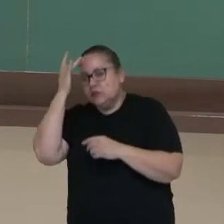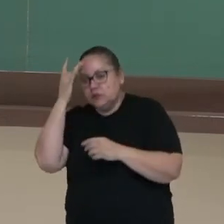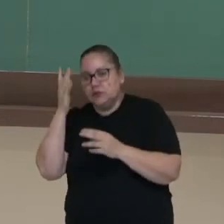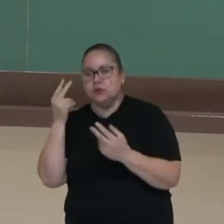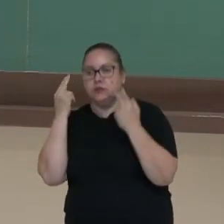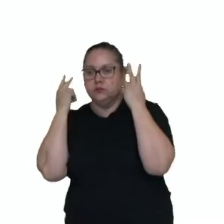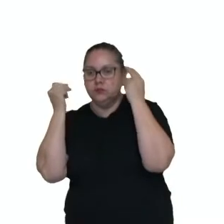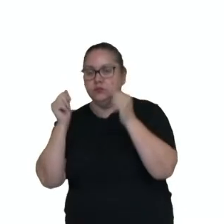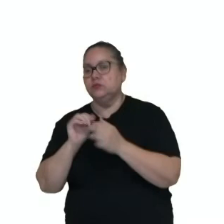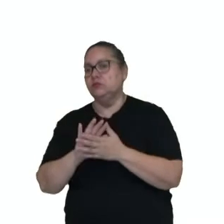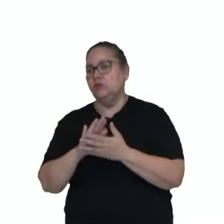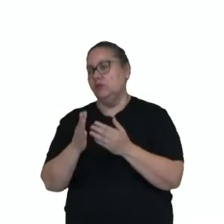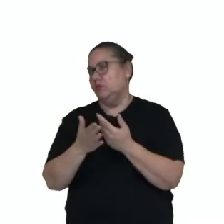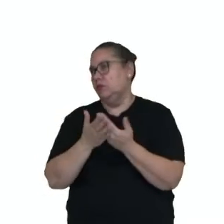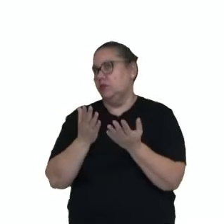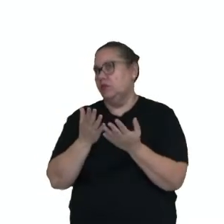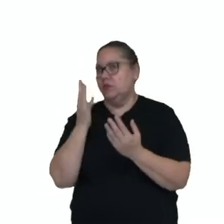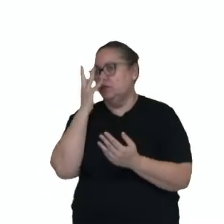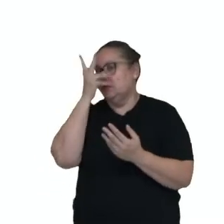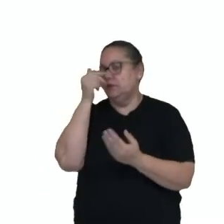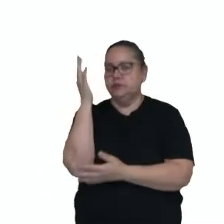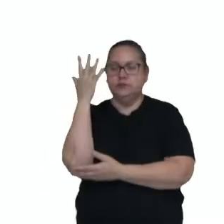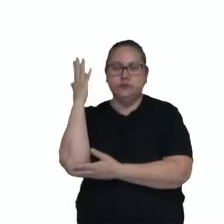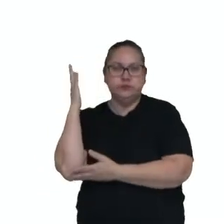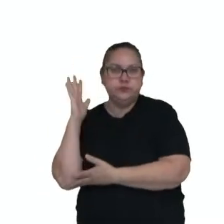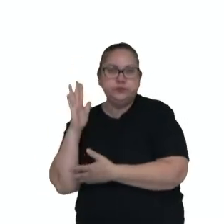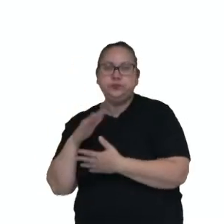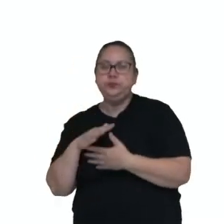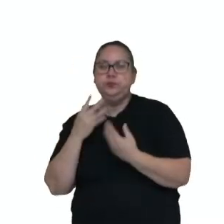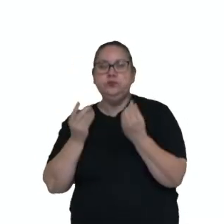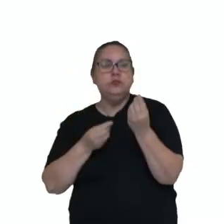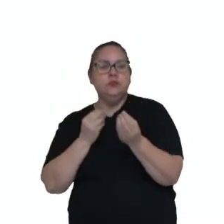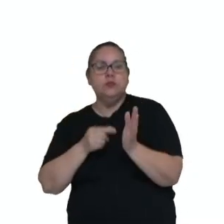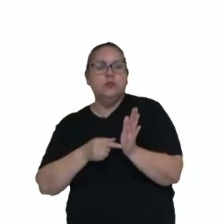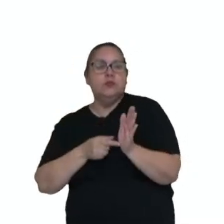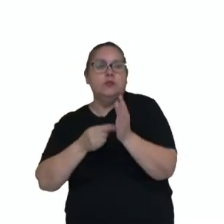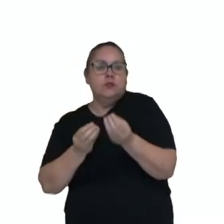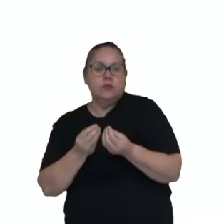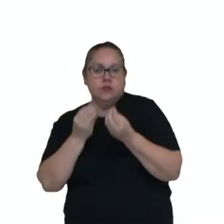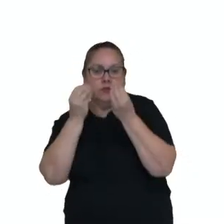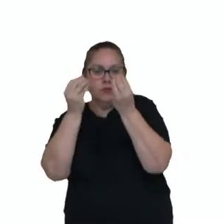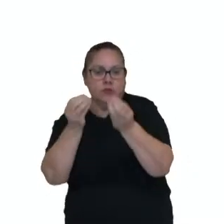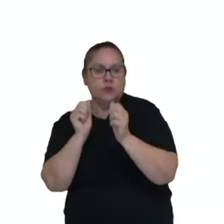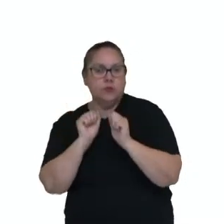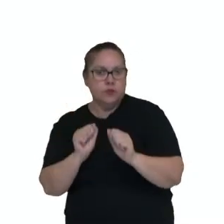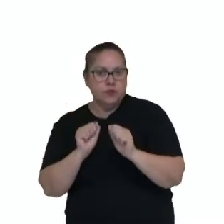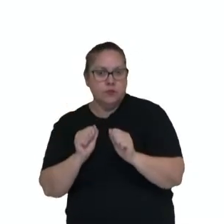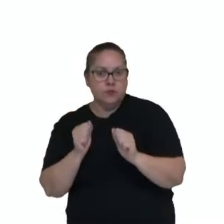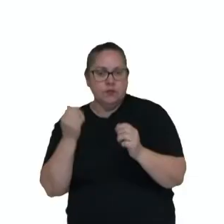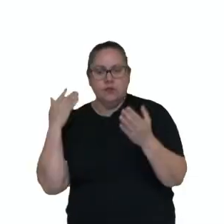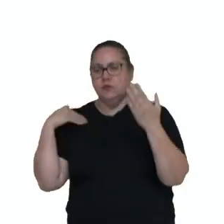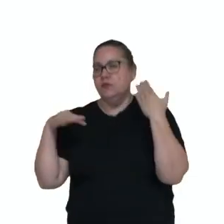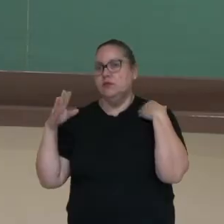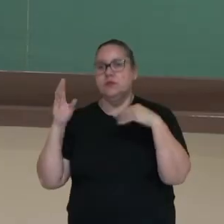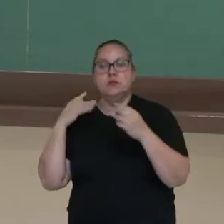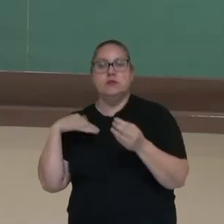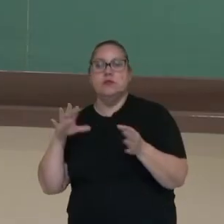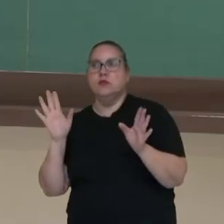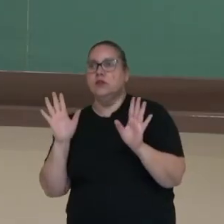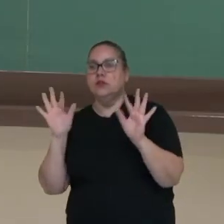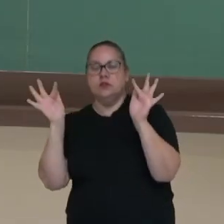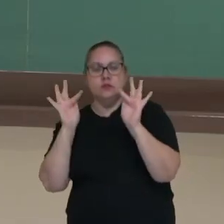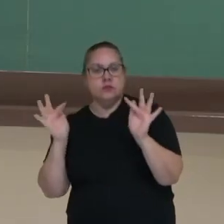natural, seja alguma beleza natural ou ainda o que elas oferecem como possibilidade de lazer e entretenimento.